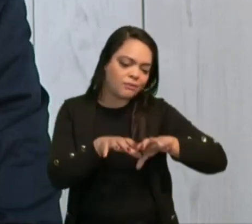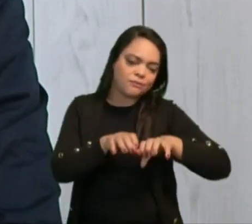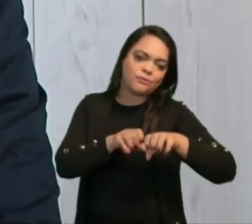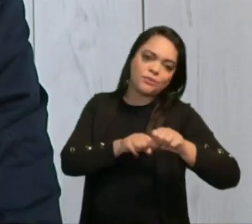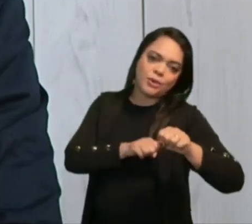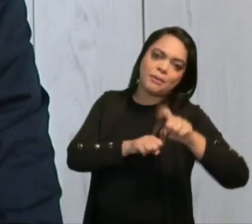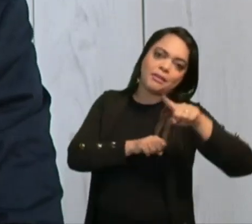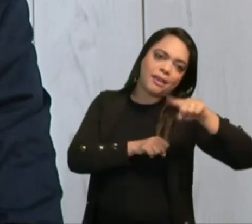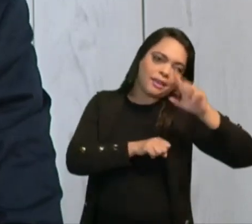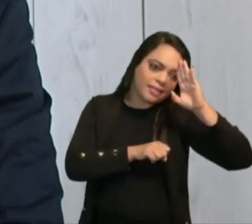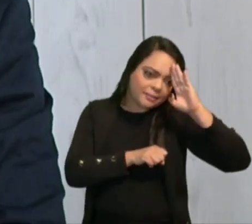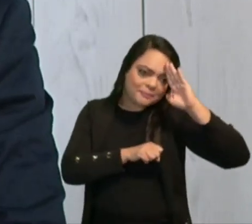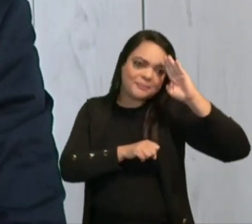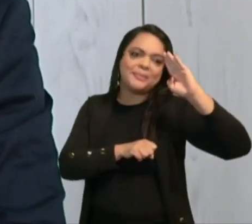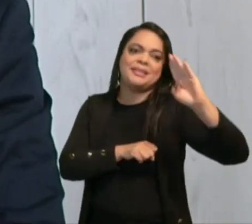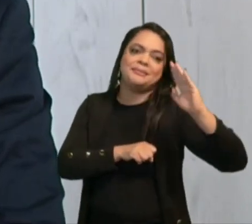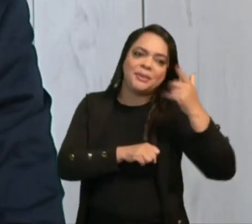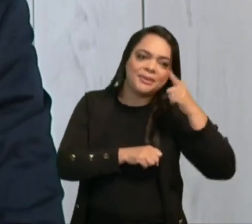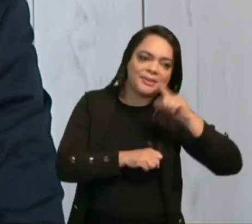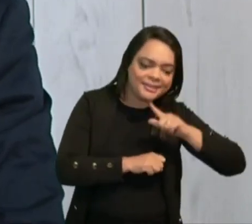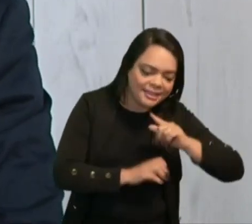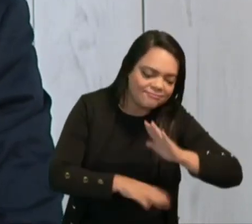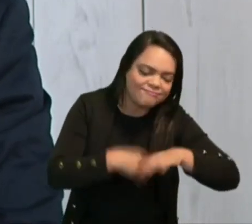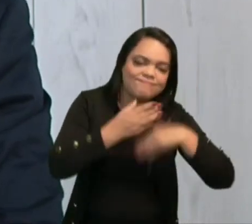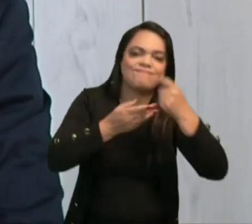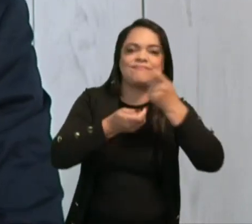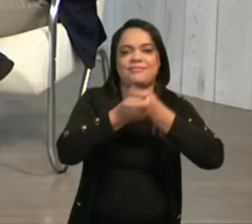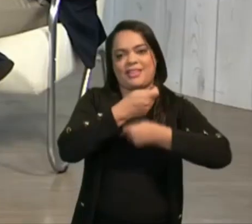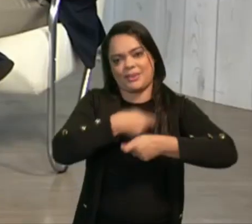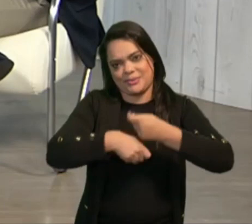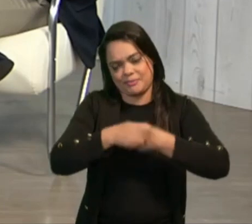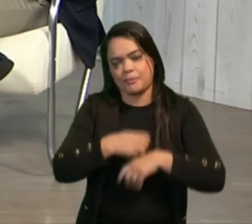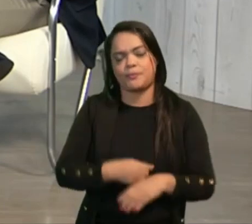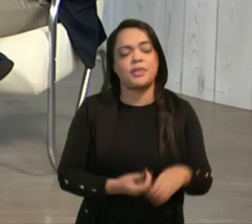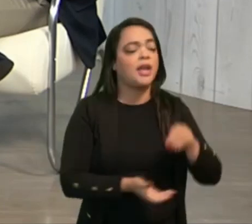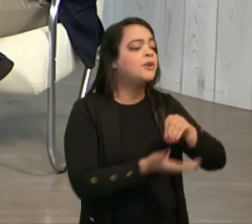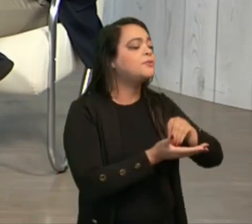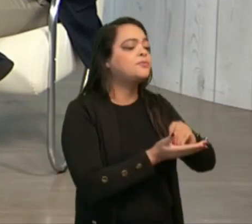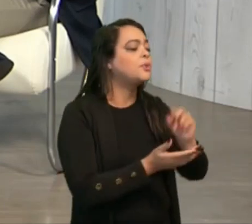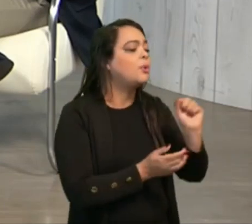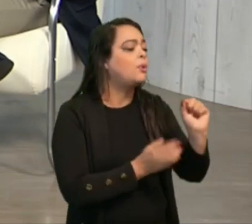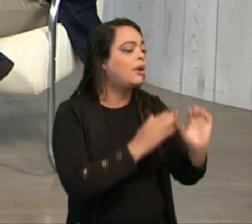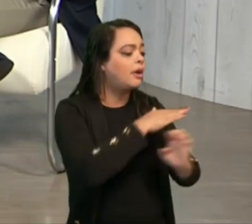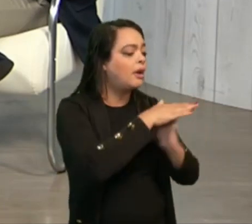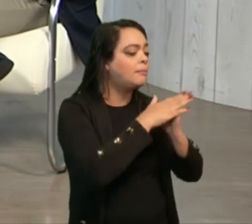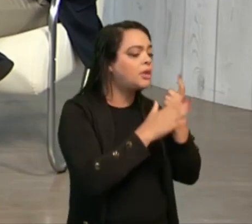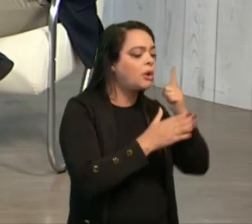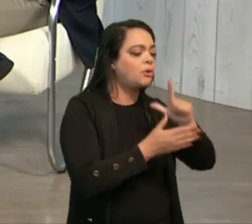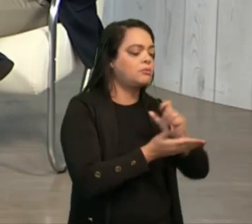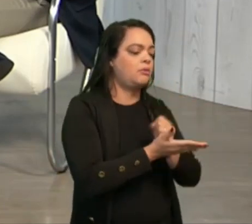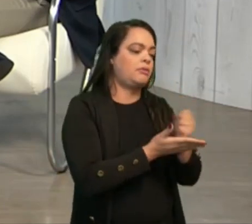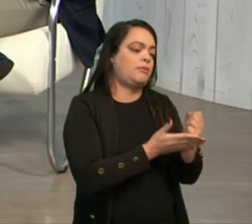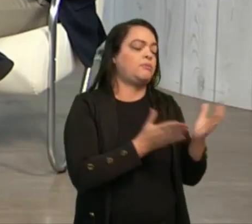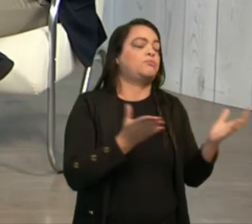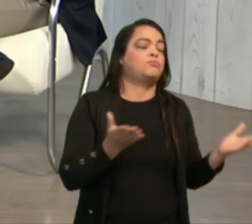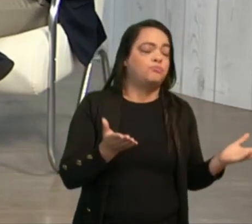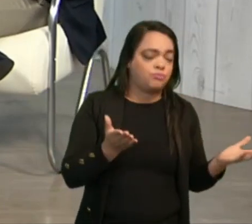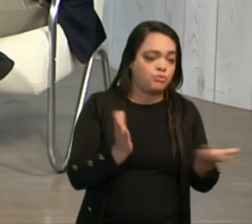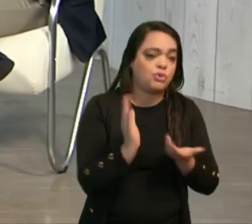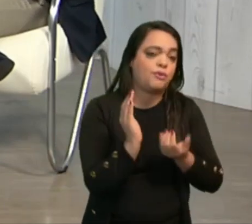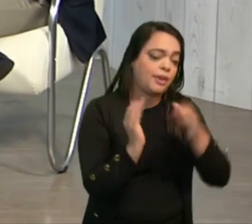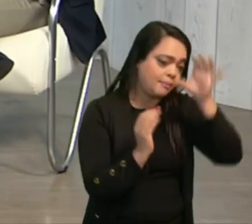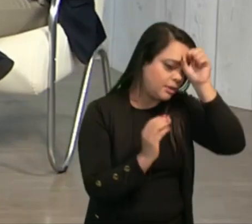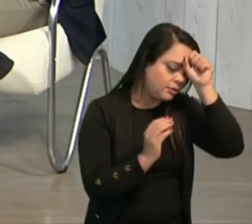motriz para o crescimento econômico. E o que falta para esse empresariado fazer essa contratação dos jovens aprendizes?